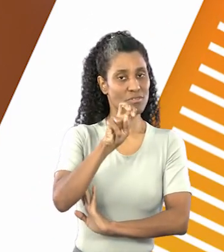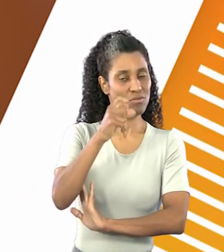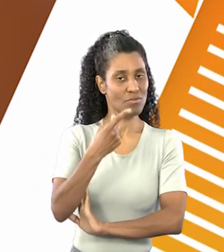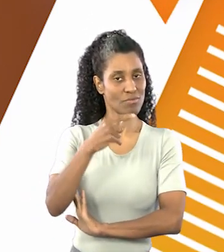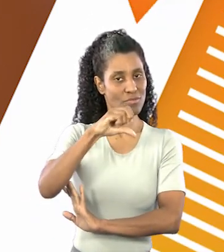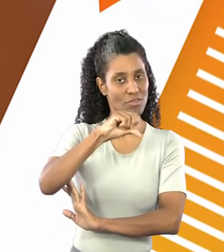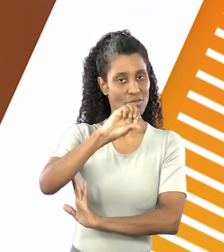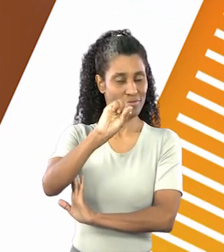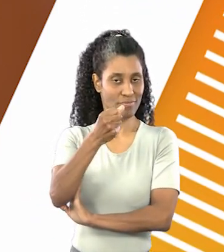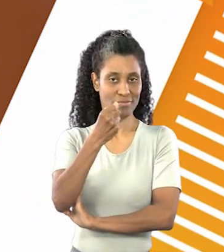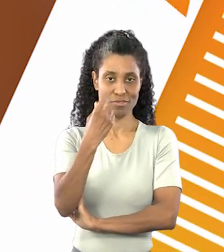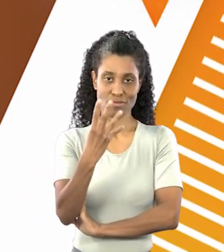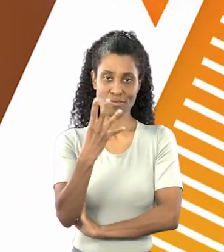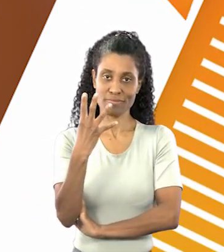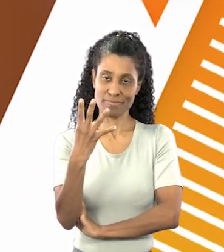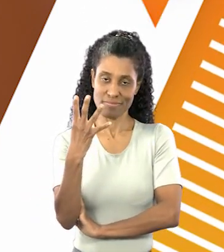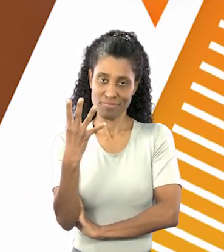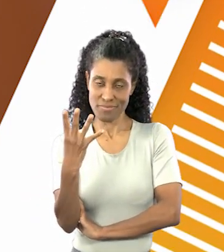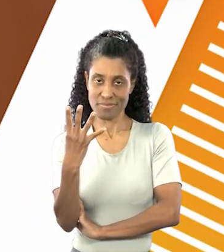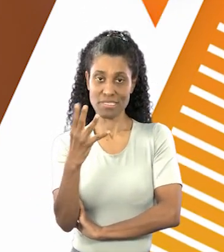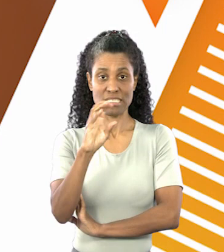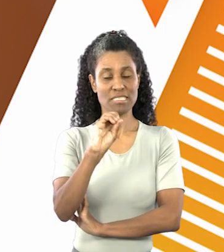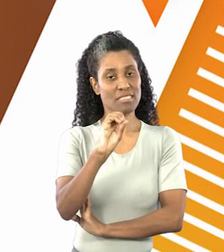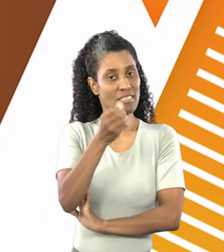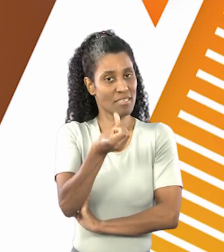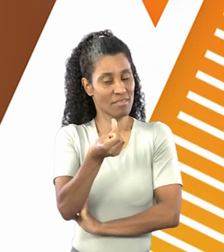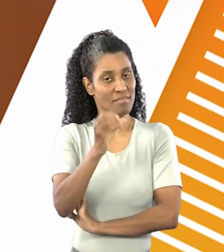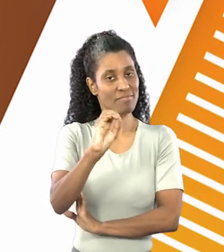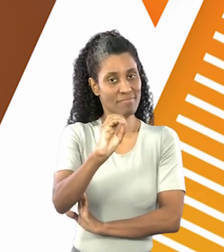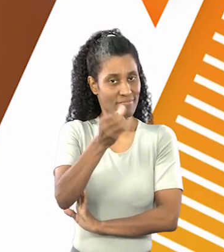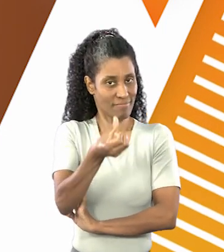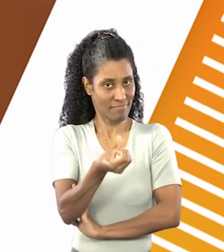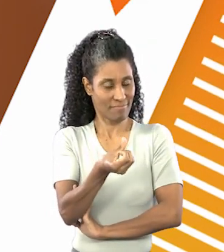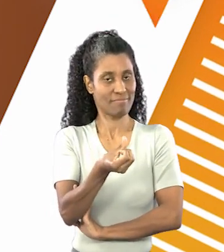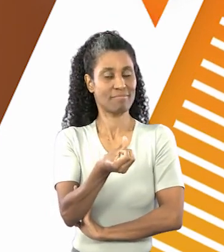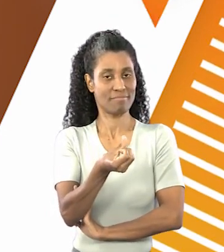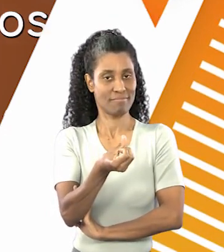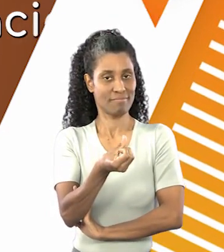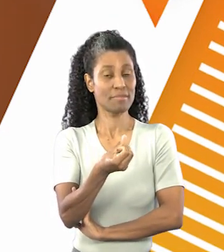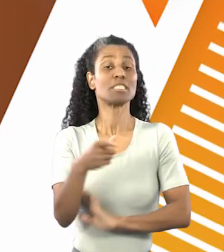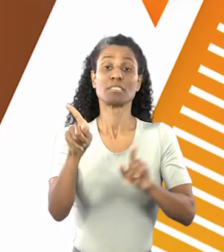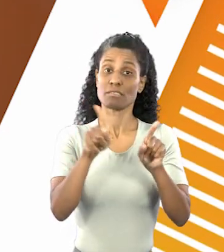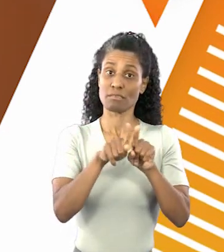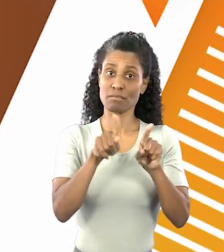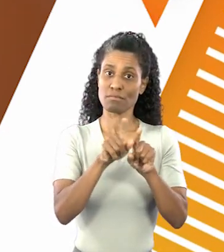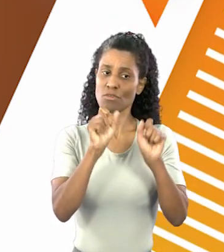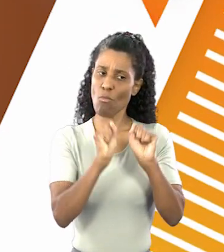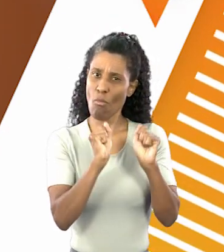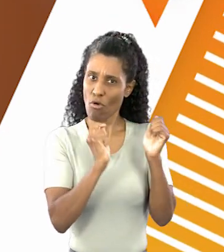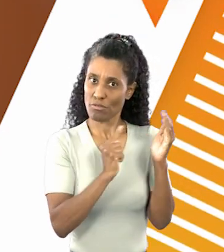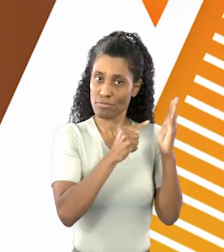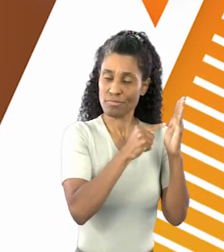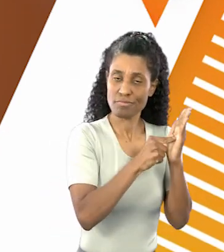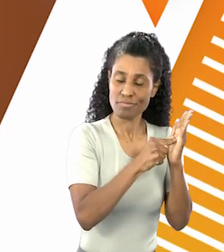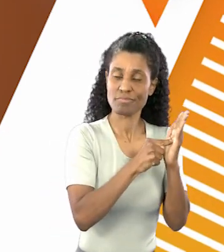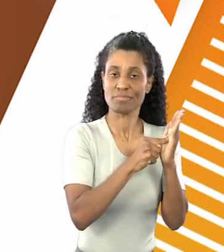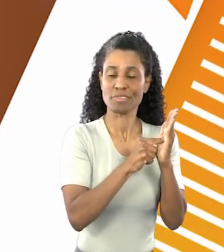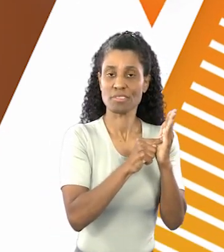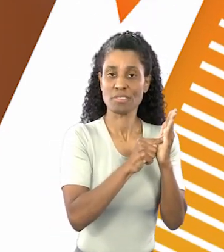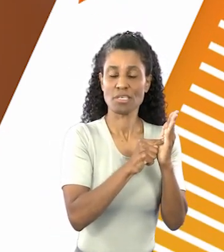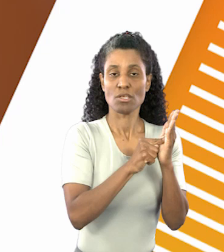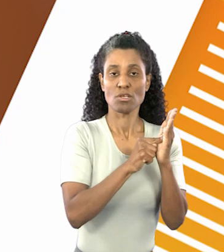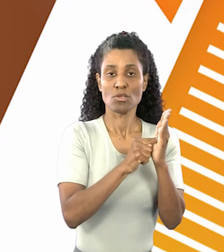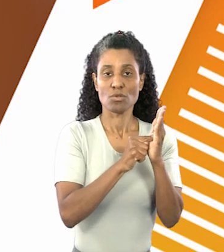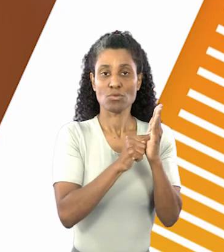pelo telefone 519-8444-0606. Você pode também